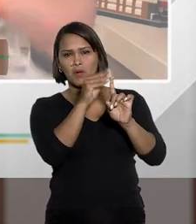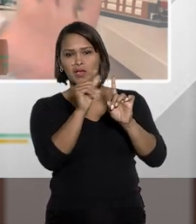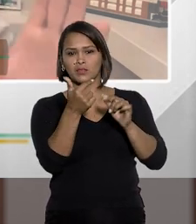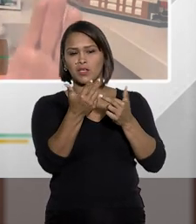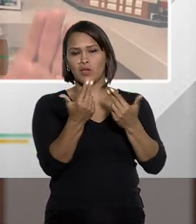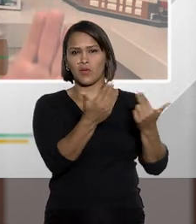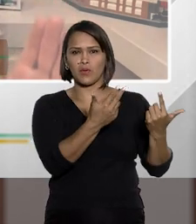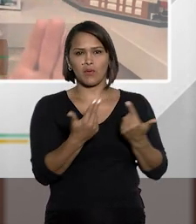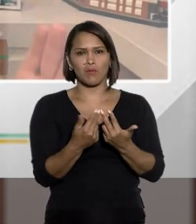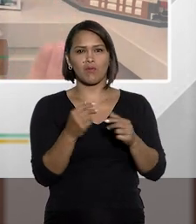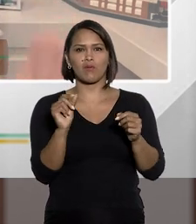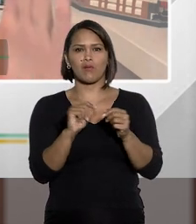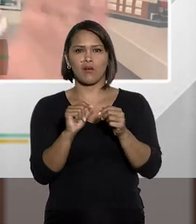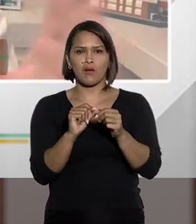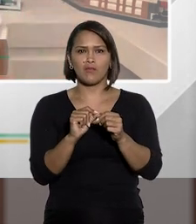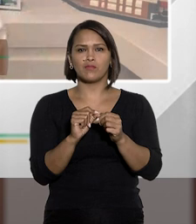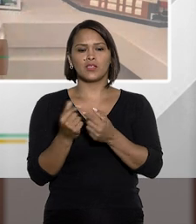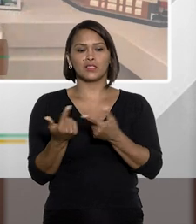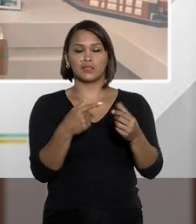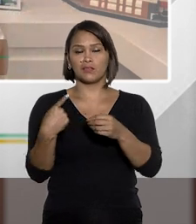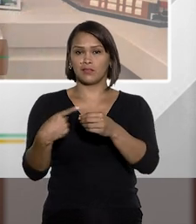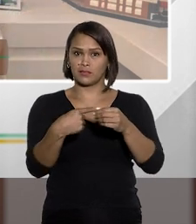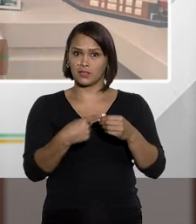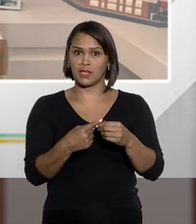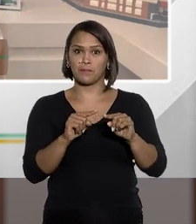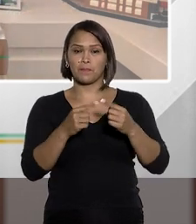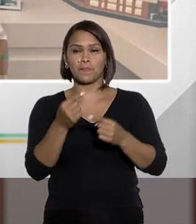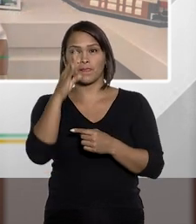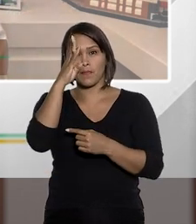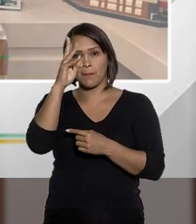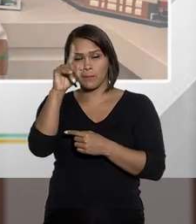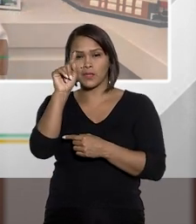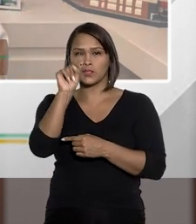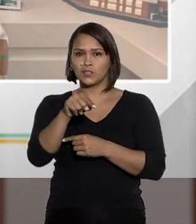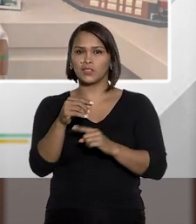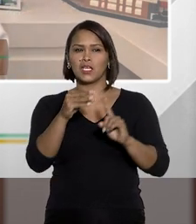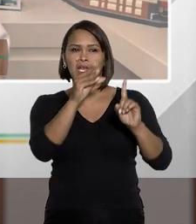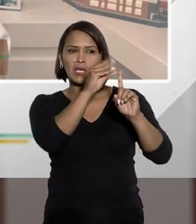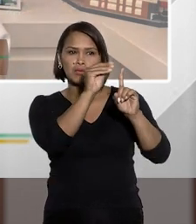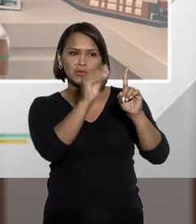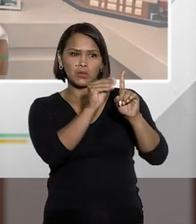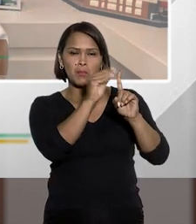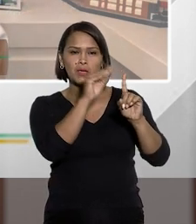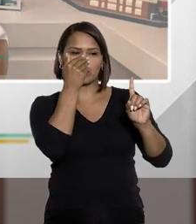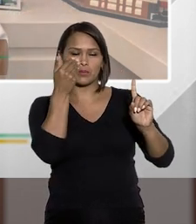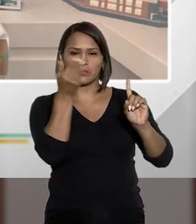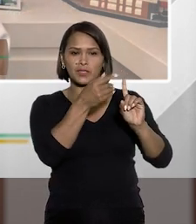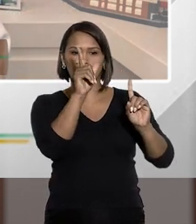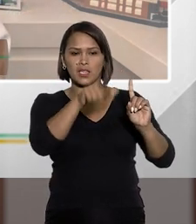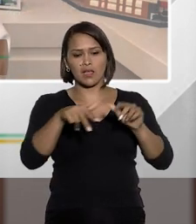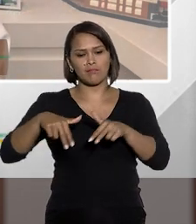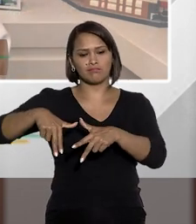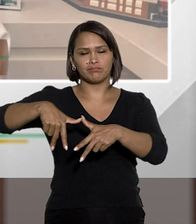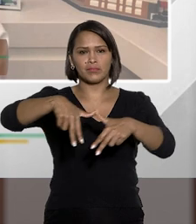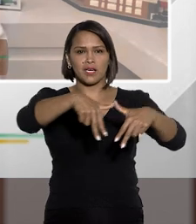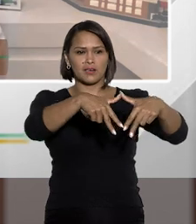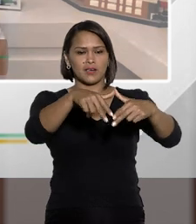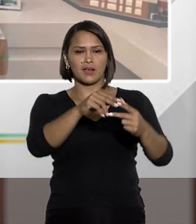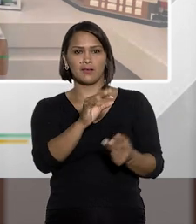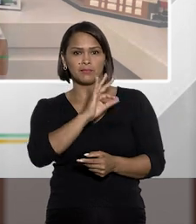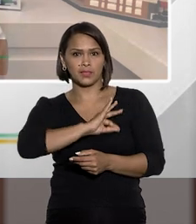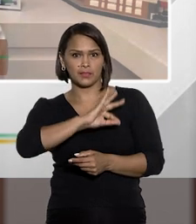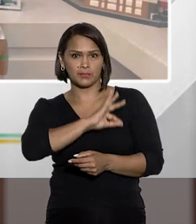com aquele mesmo modus operandi naquela mesma localidade. Então, imagine você que o estuprador seja exibido